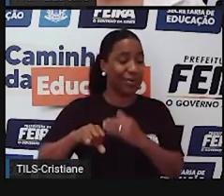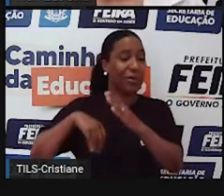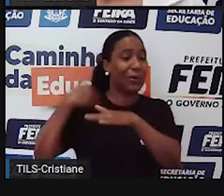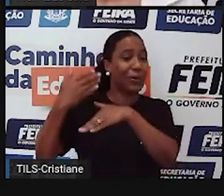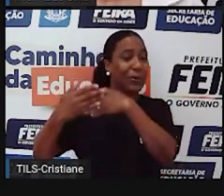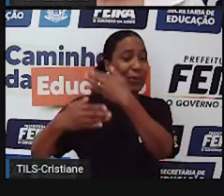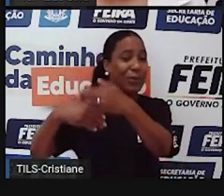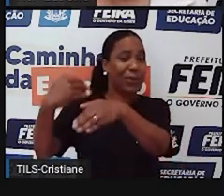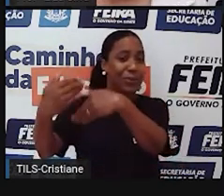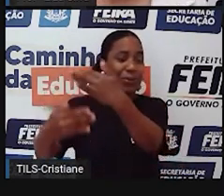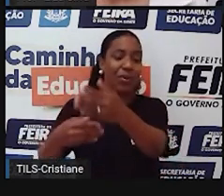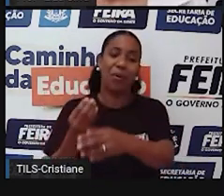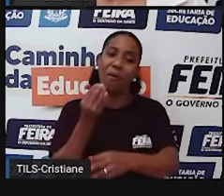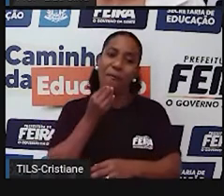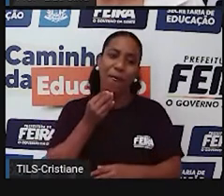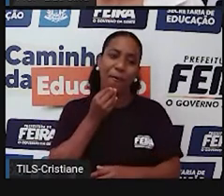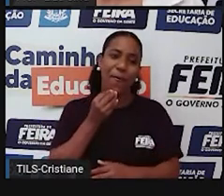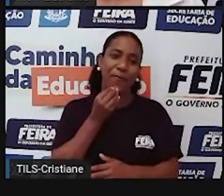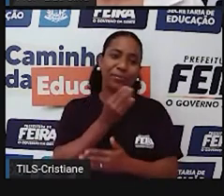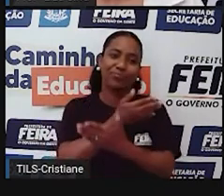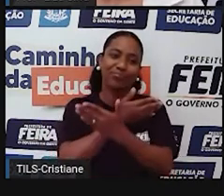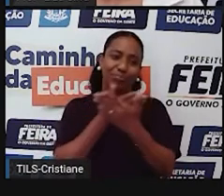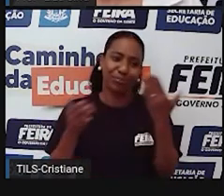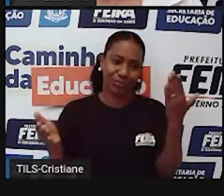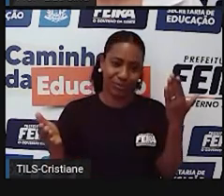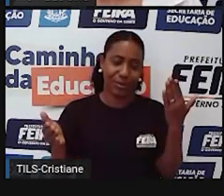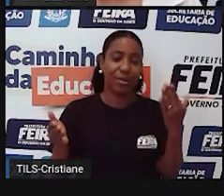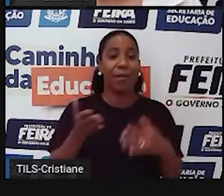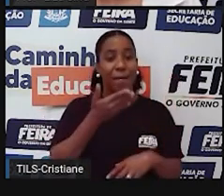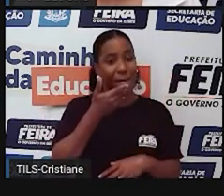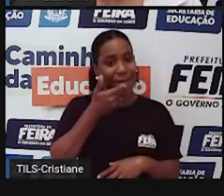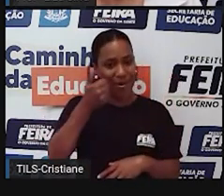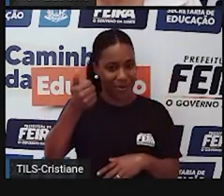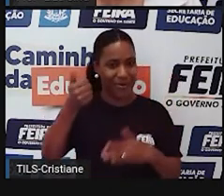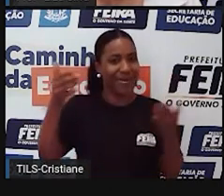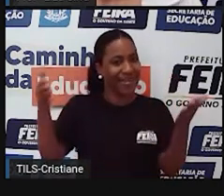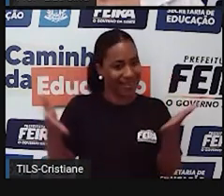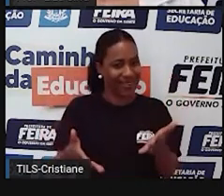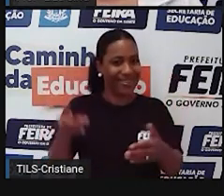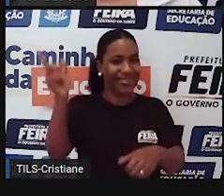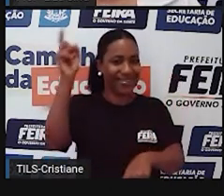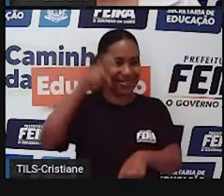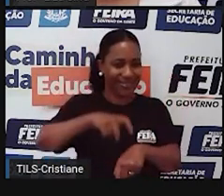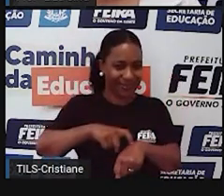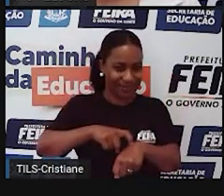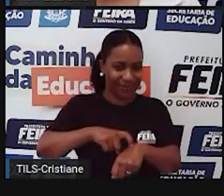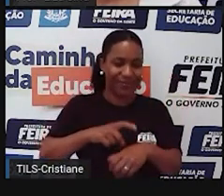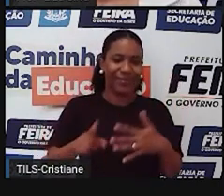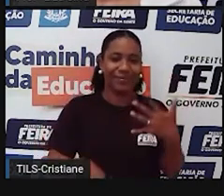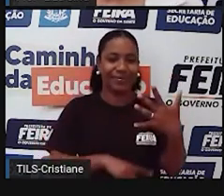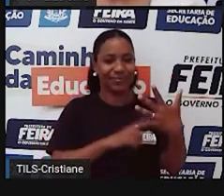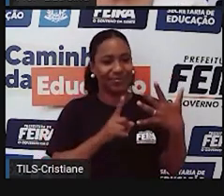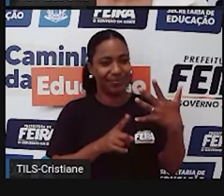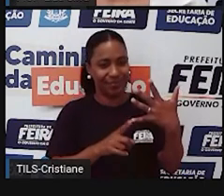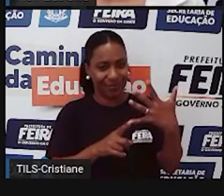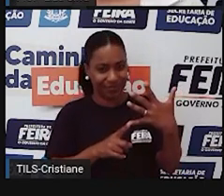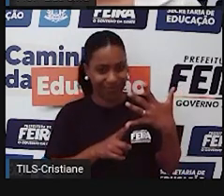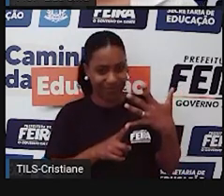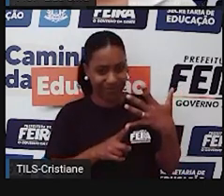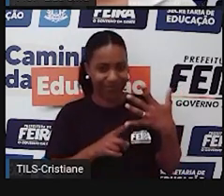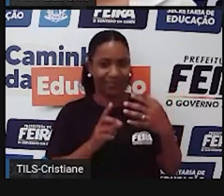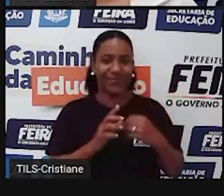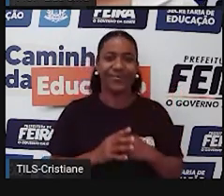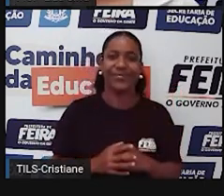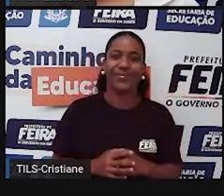isso. Por isso, faça logo o que você tem que fazer, ok? E, por fim, duas ou mais